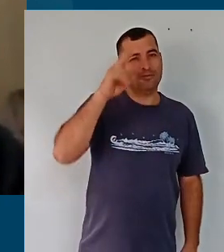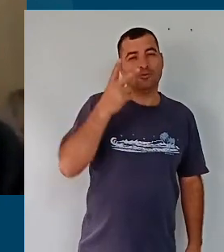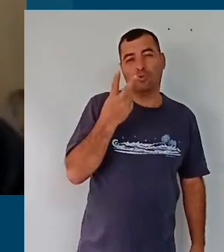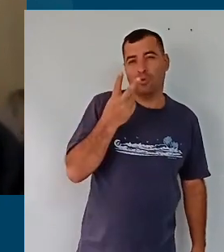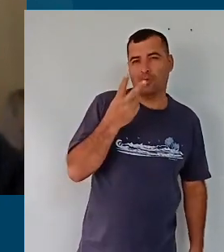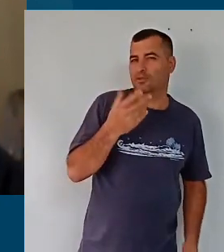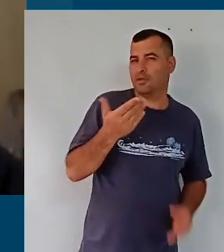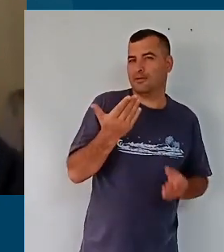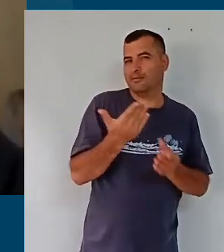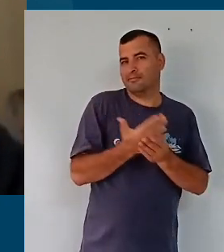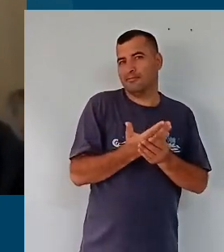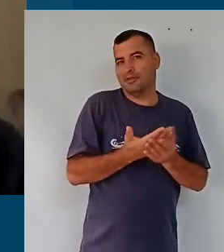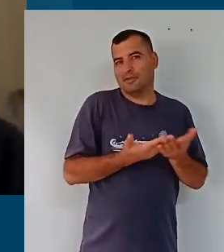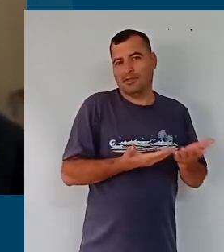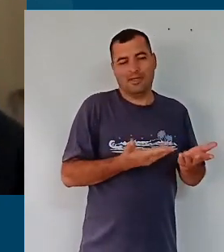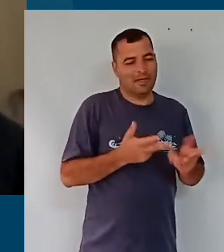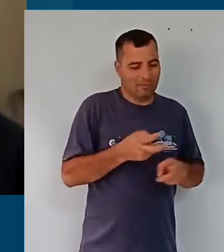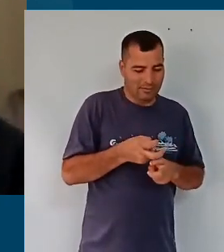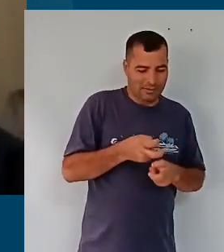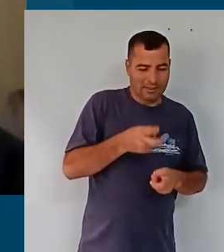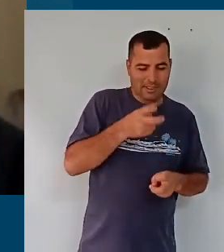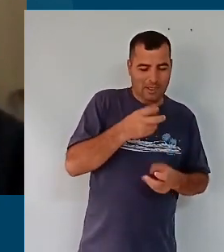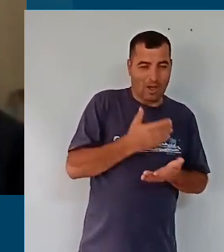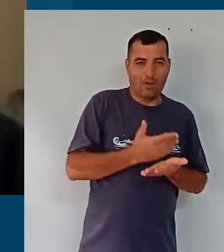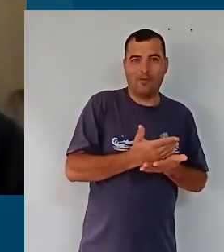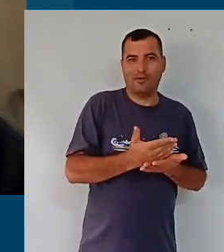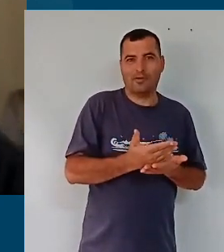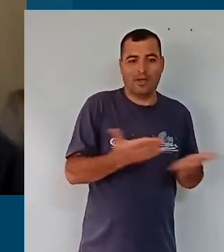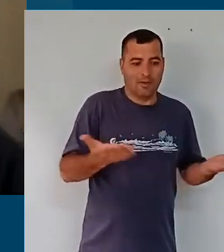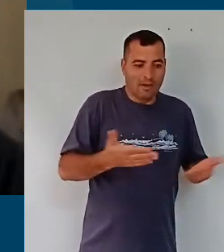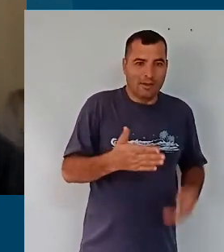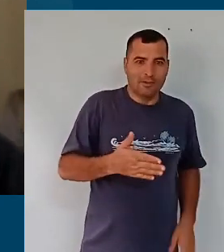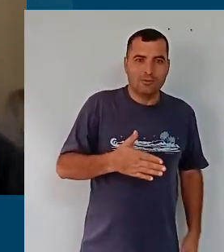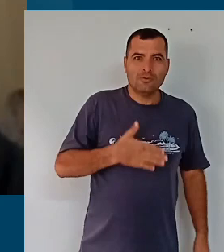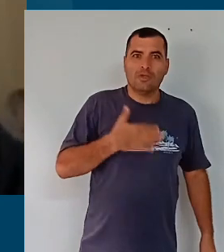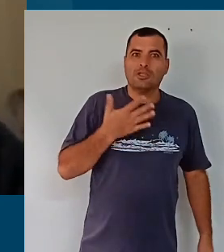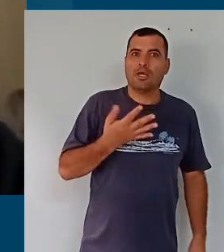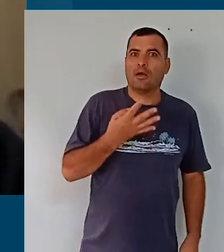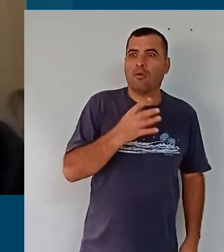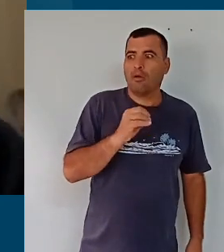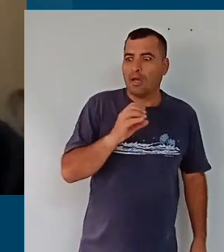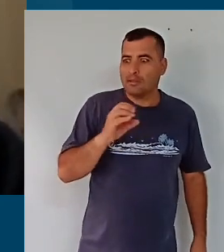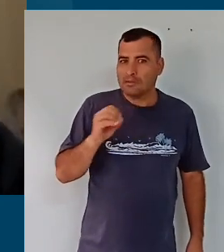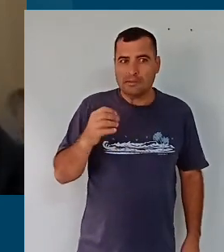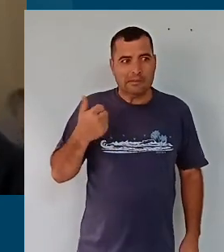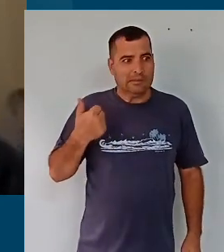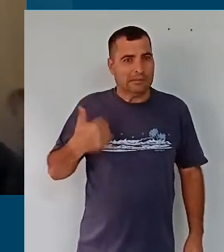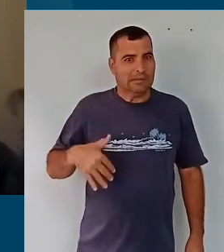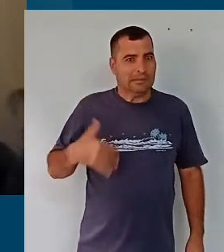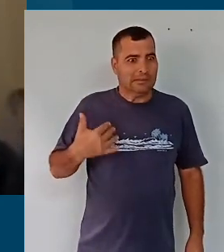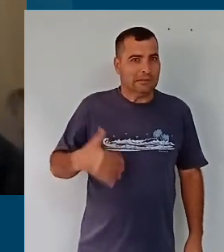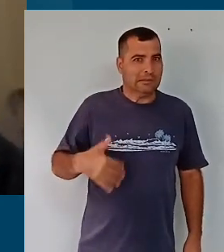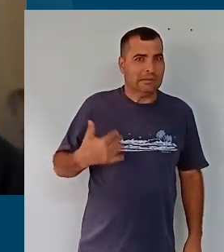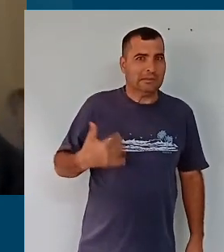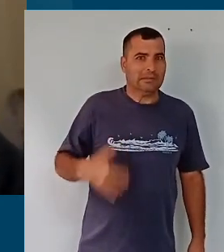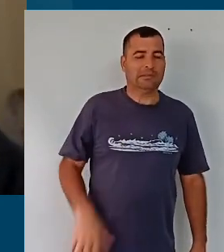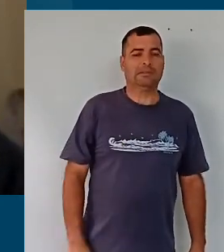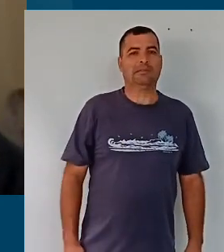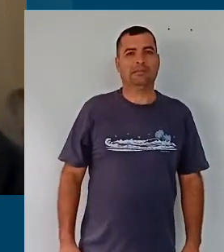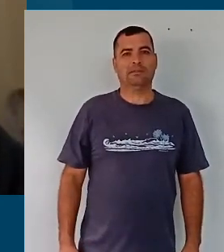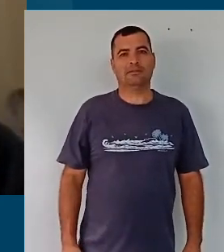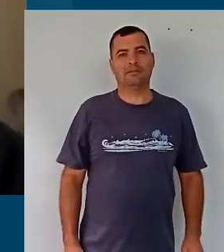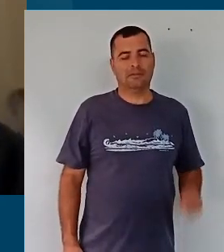que nós chamamos de nosso esqueleto e hoje nos assusta um pouco quando nós recebemos um documento de mais de 400